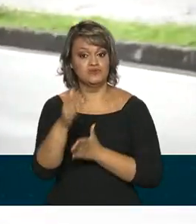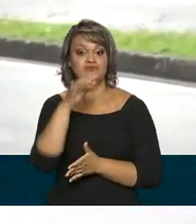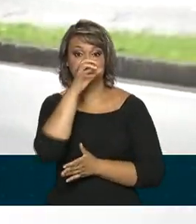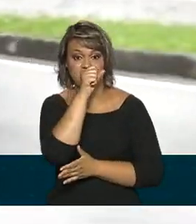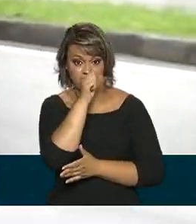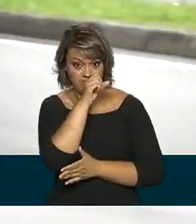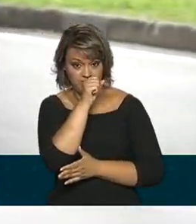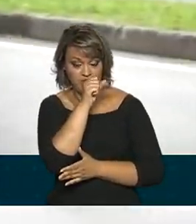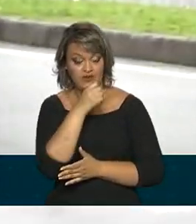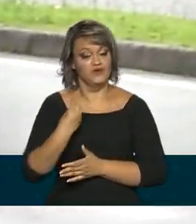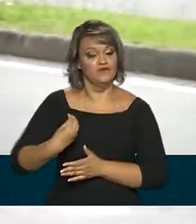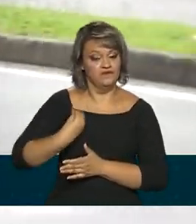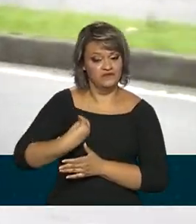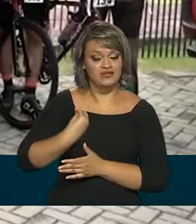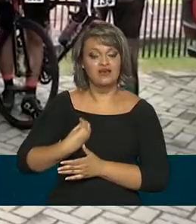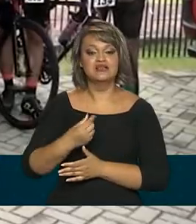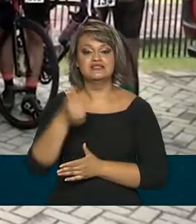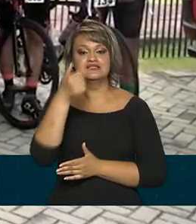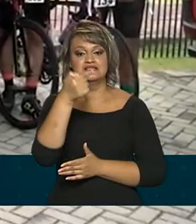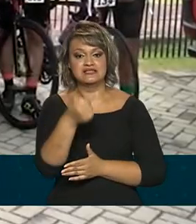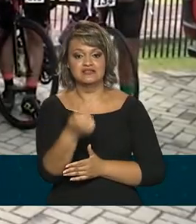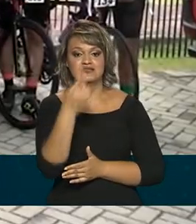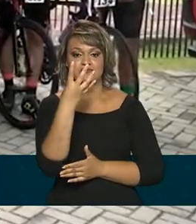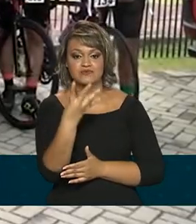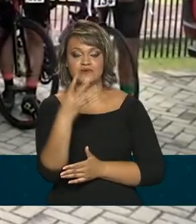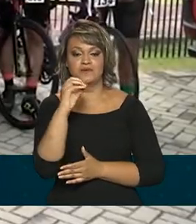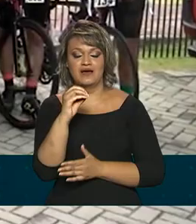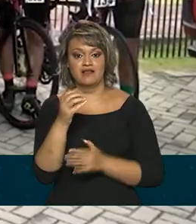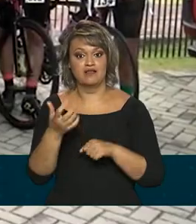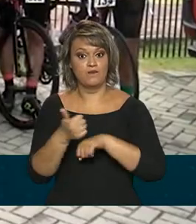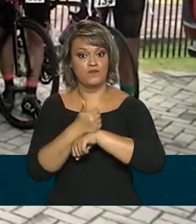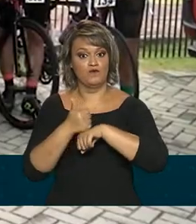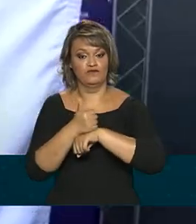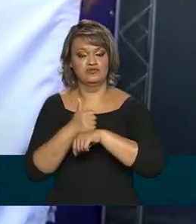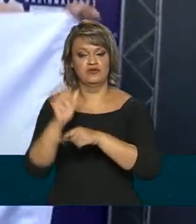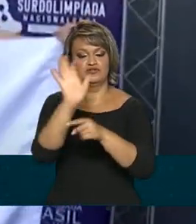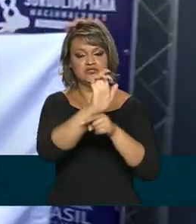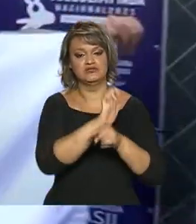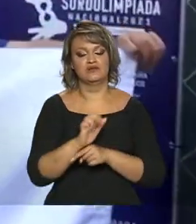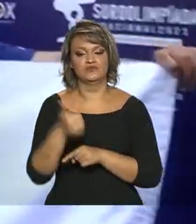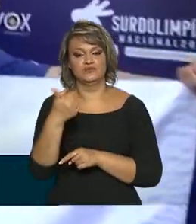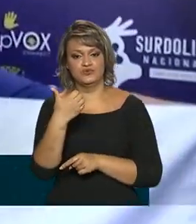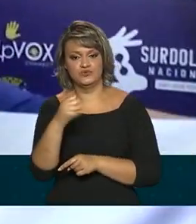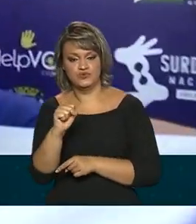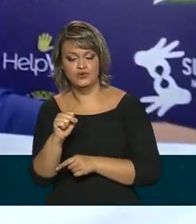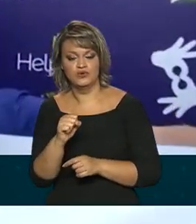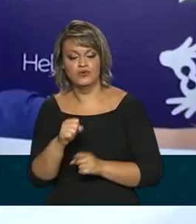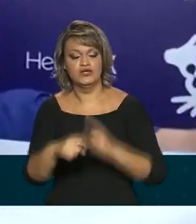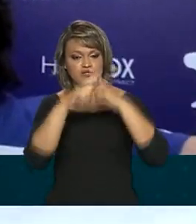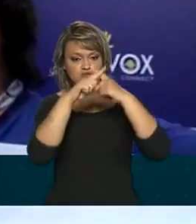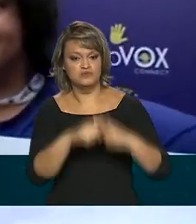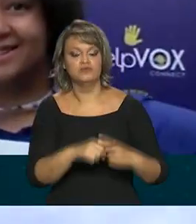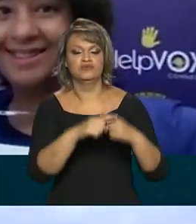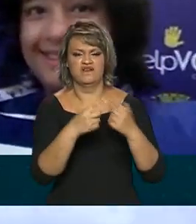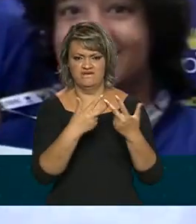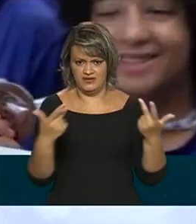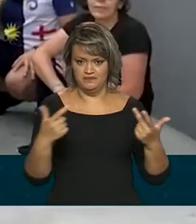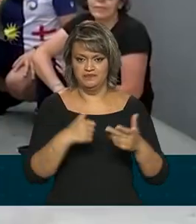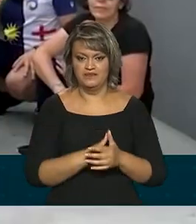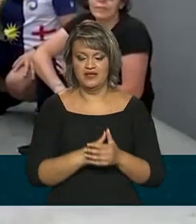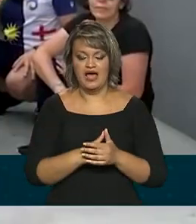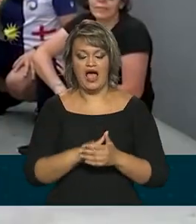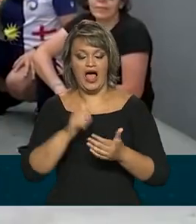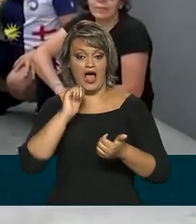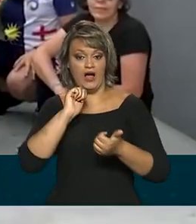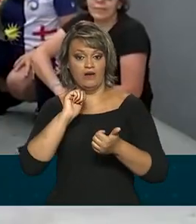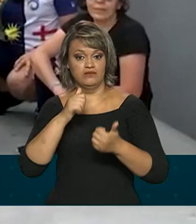sábado com a participação de 740 atletas de 18 estados que disputam 15 modalidades. A competição tem